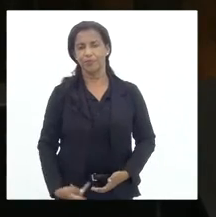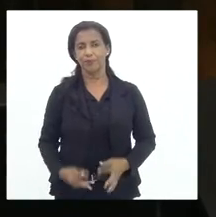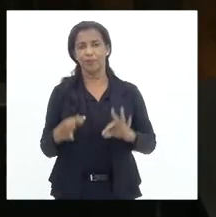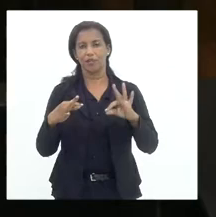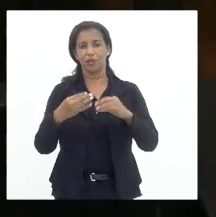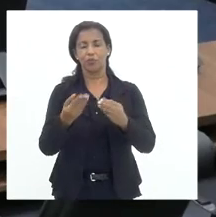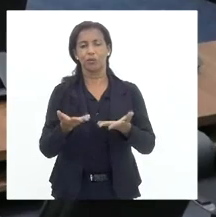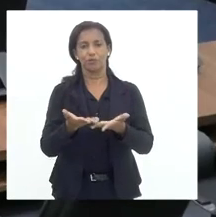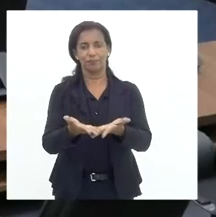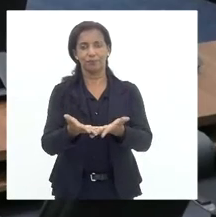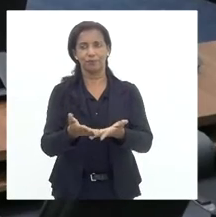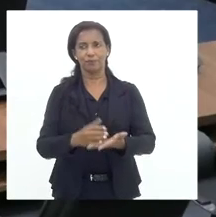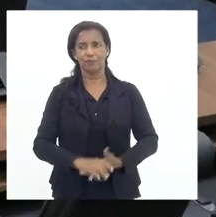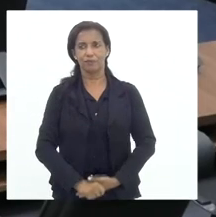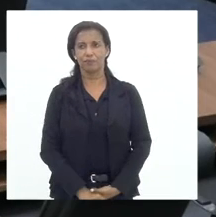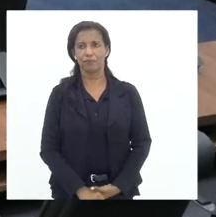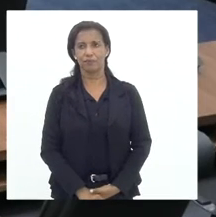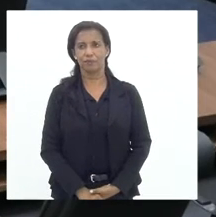a todos e todas.